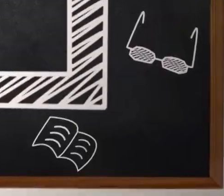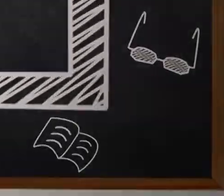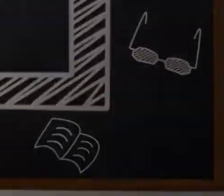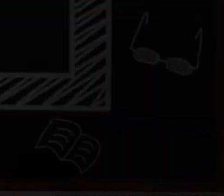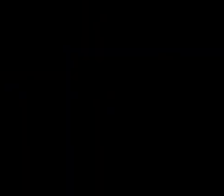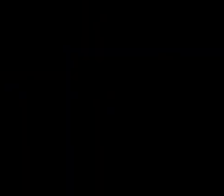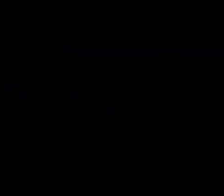Transcrição Legendas Quintena